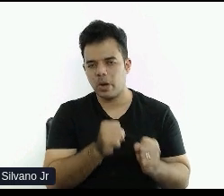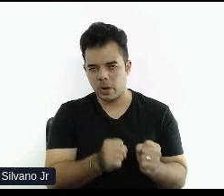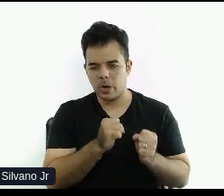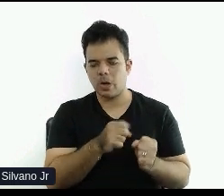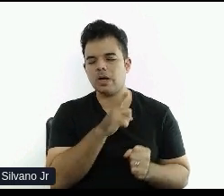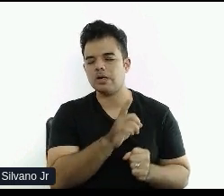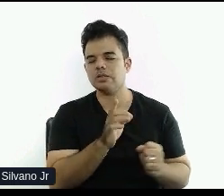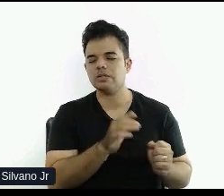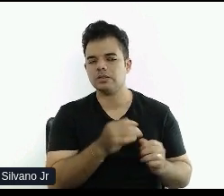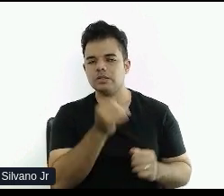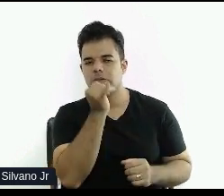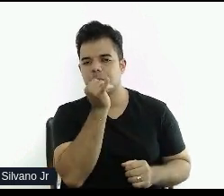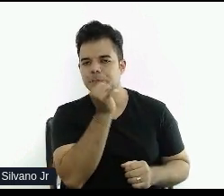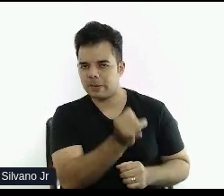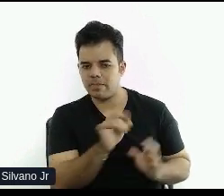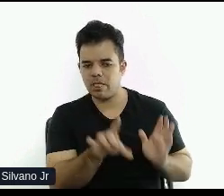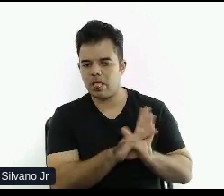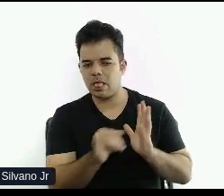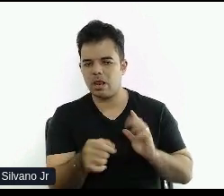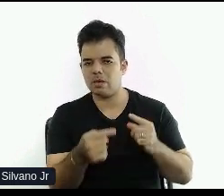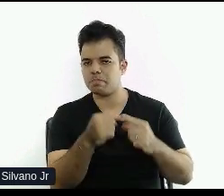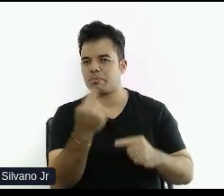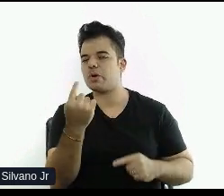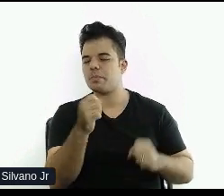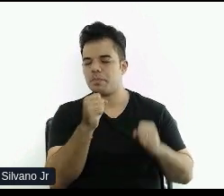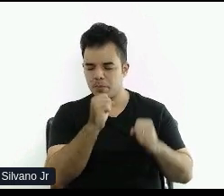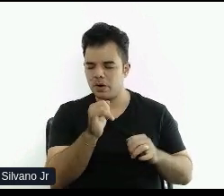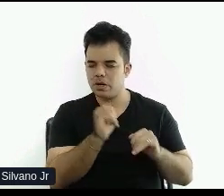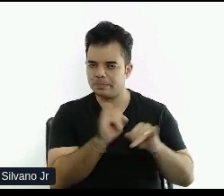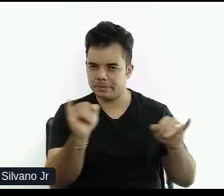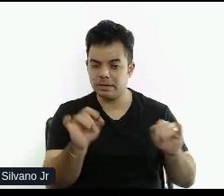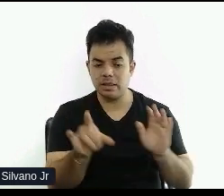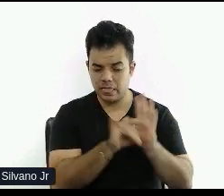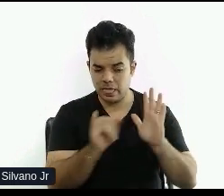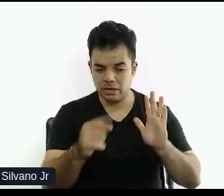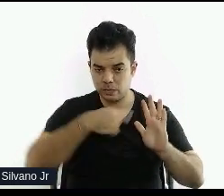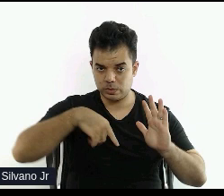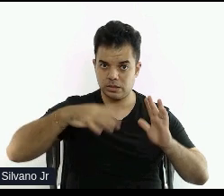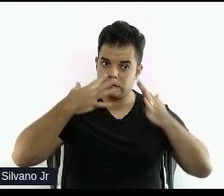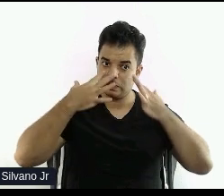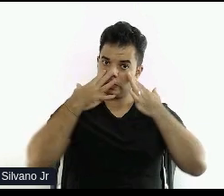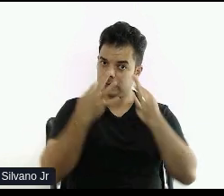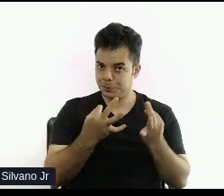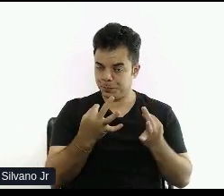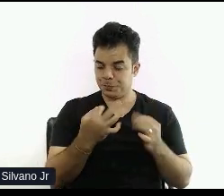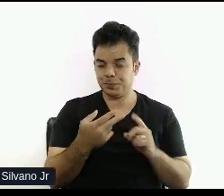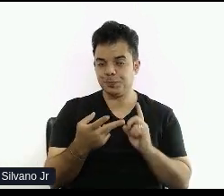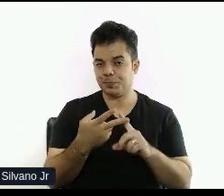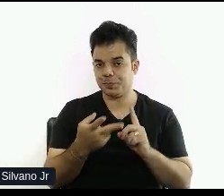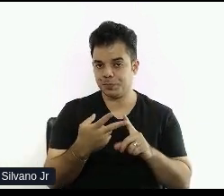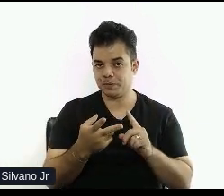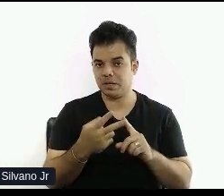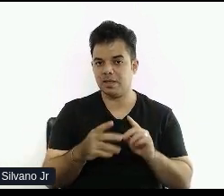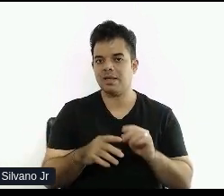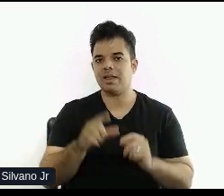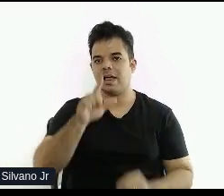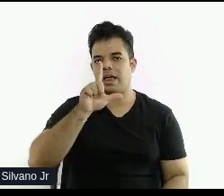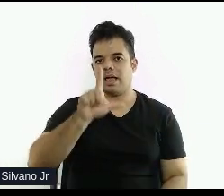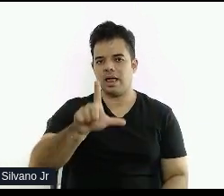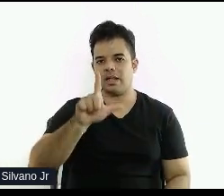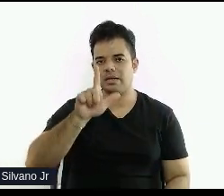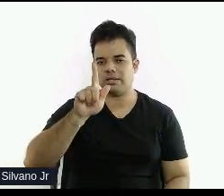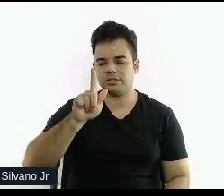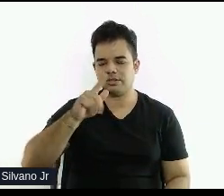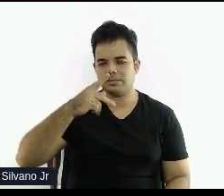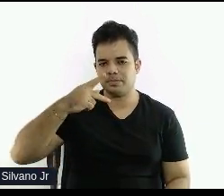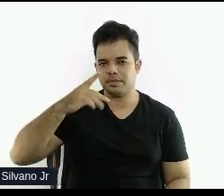dela naquele momento. Então, essa uma lei que a gente precisa ficar de olho. E a Lei Geral de Produção de Dados. A Lei GPD,